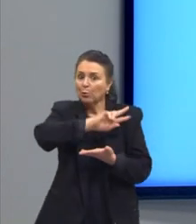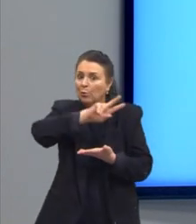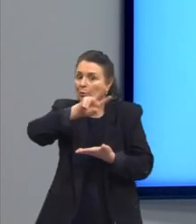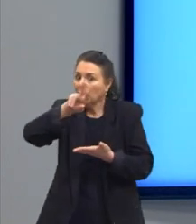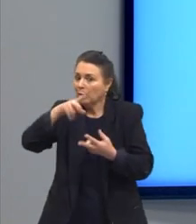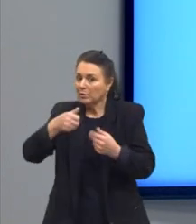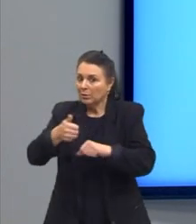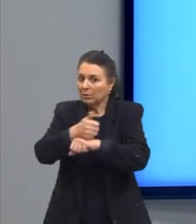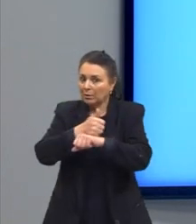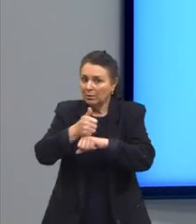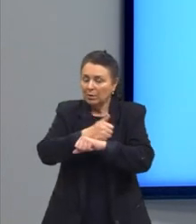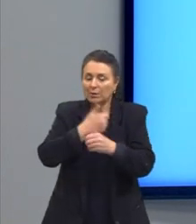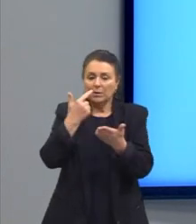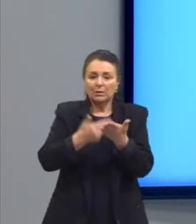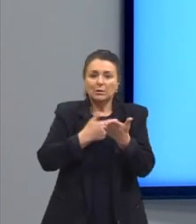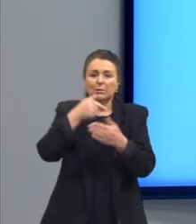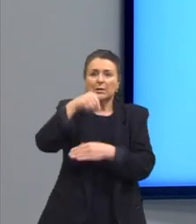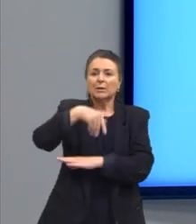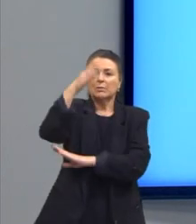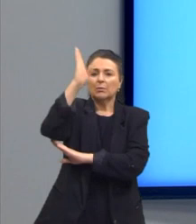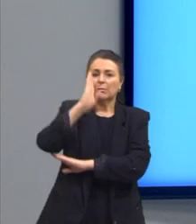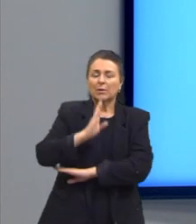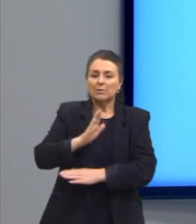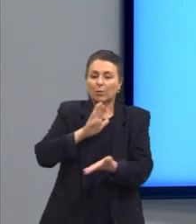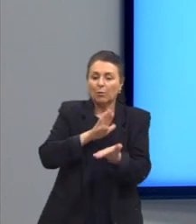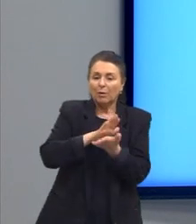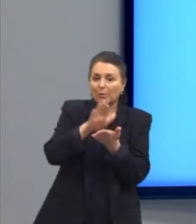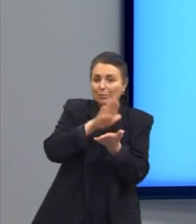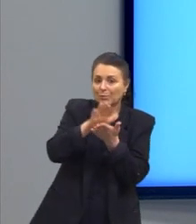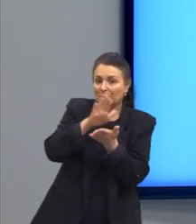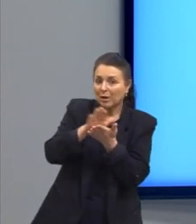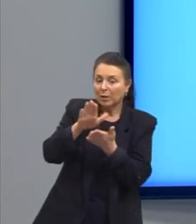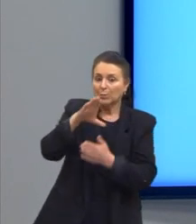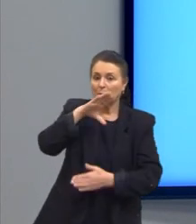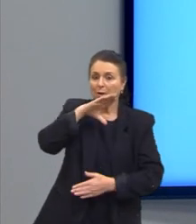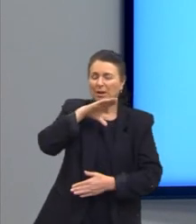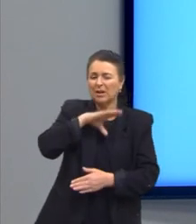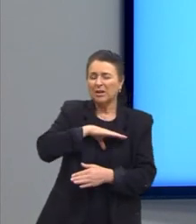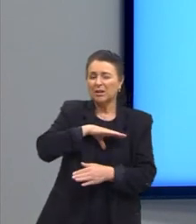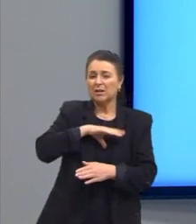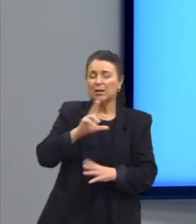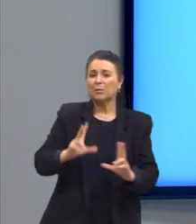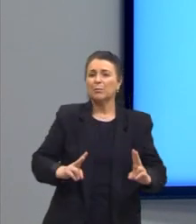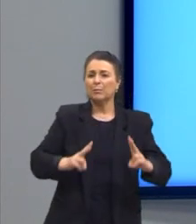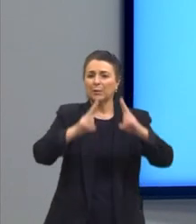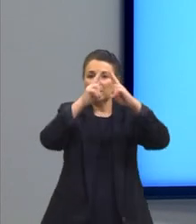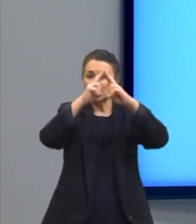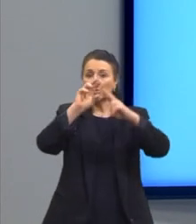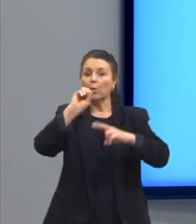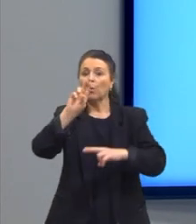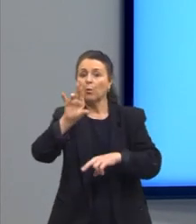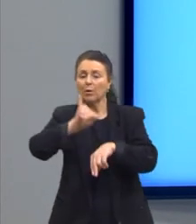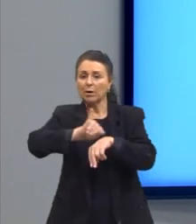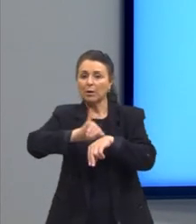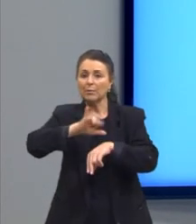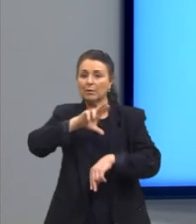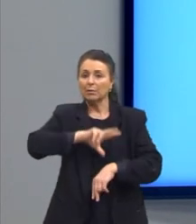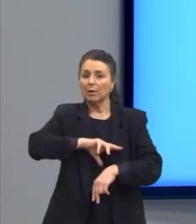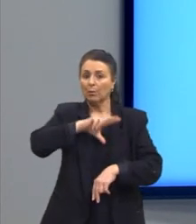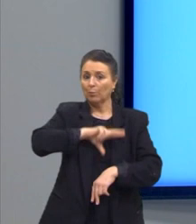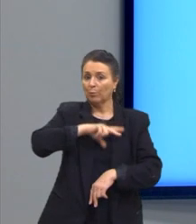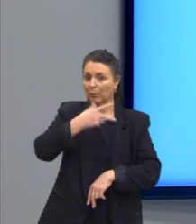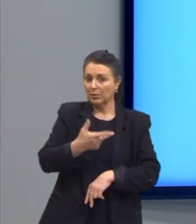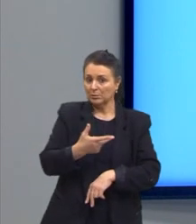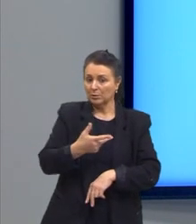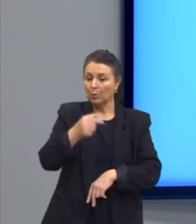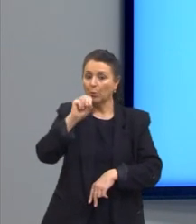Nessa época, então, os livros brasileiros precisavam ser editados em Paris ou em Lisboa. Até que o Lobato passou a editar os livros no próprio